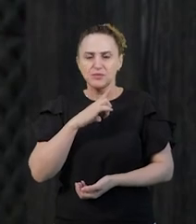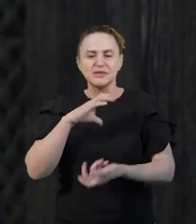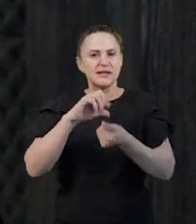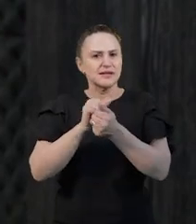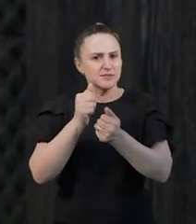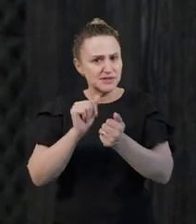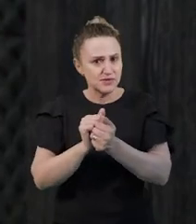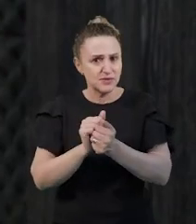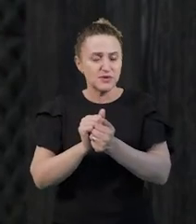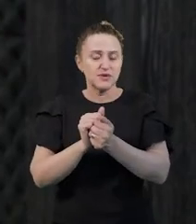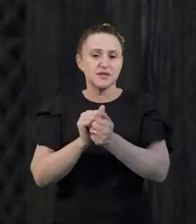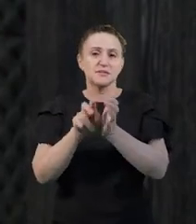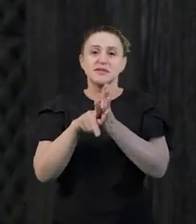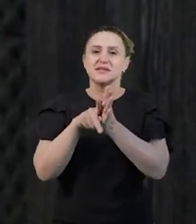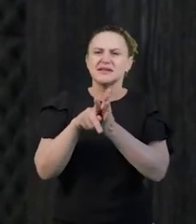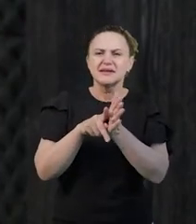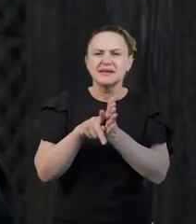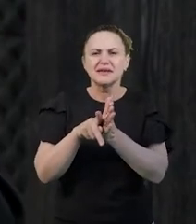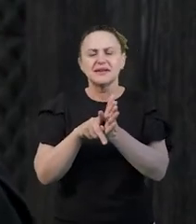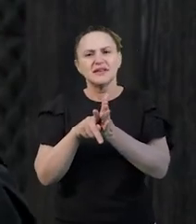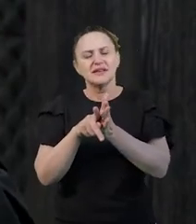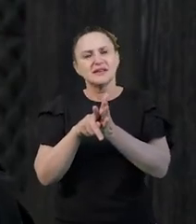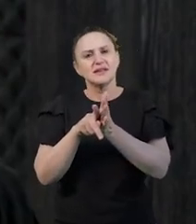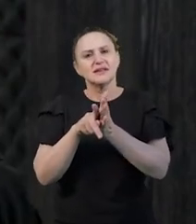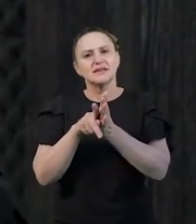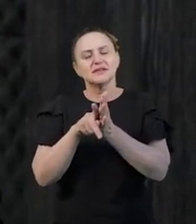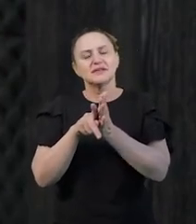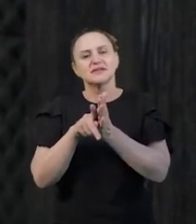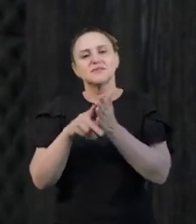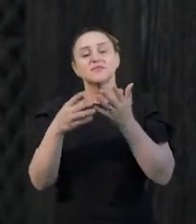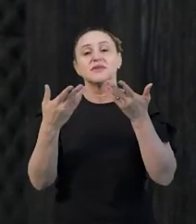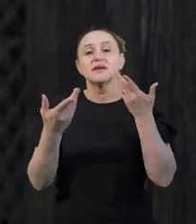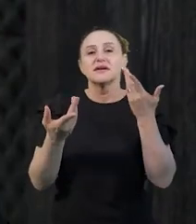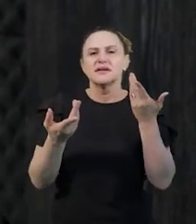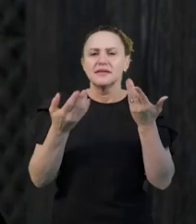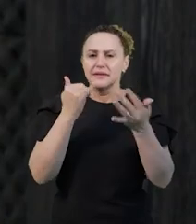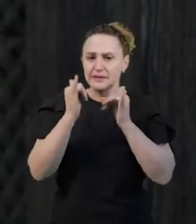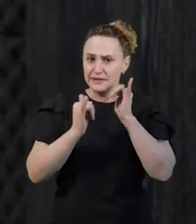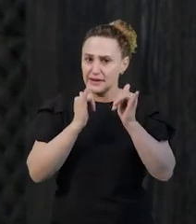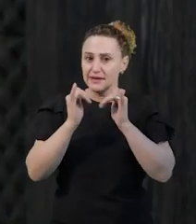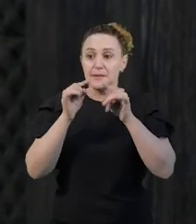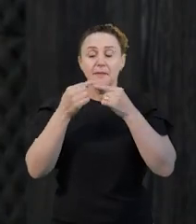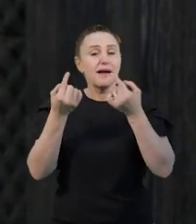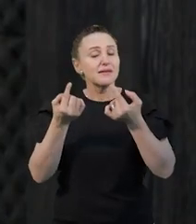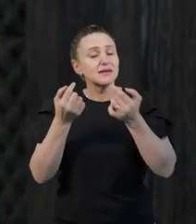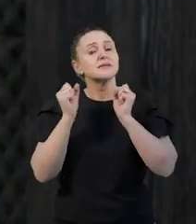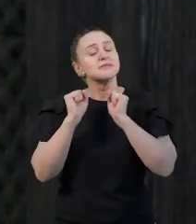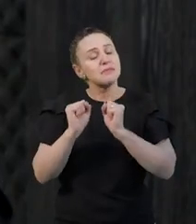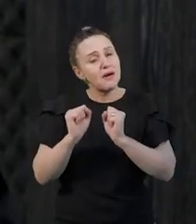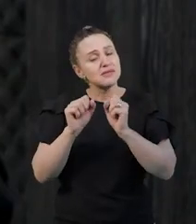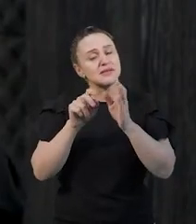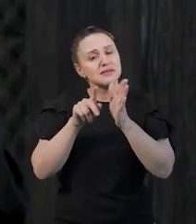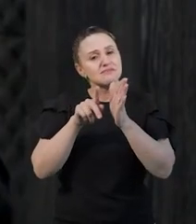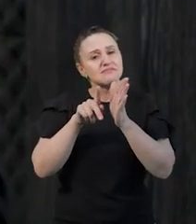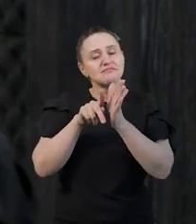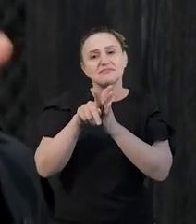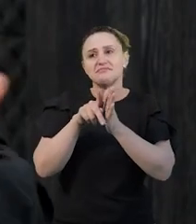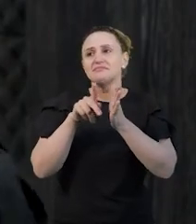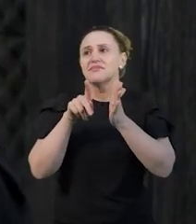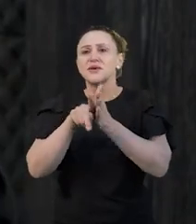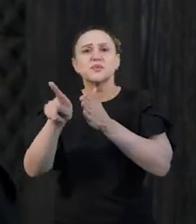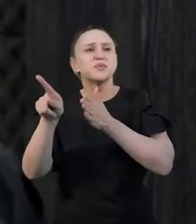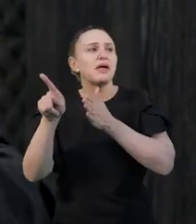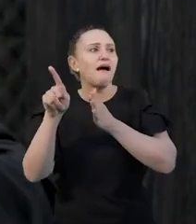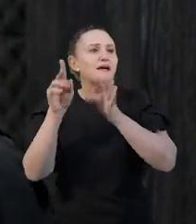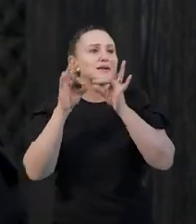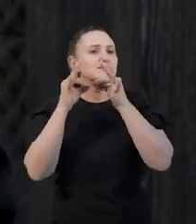exemplo, eles não vão fazer pesquisas em sites, não vão fazer pesquisas, mas eles podem se comunicar com seus pais, com seus primos, com a